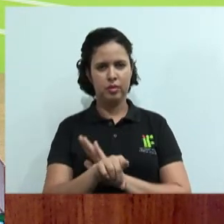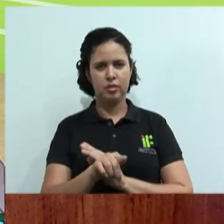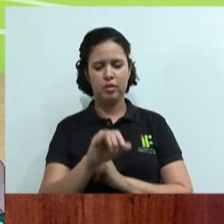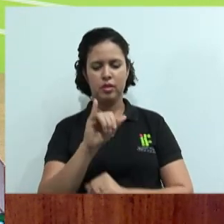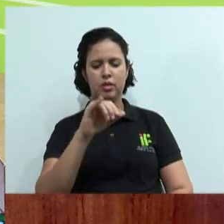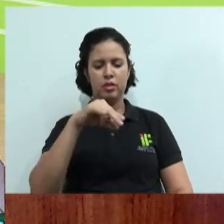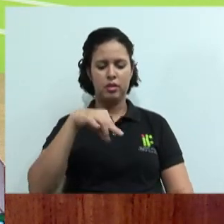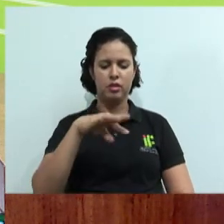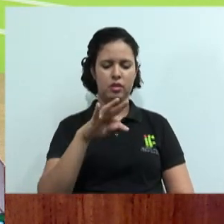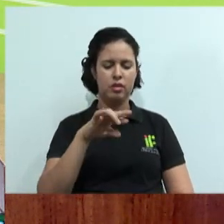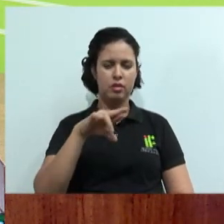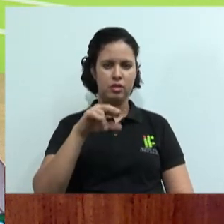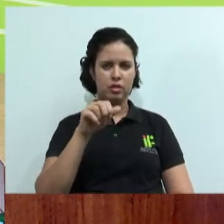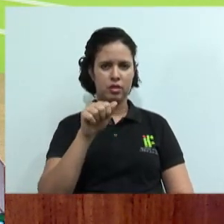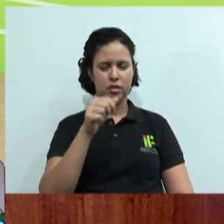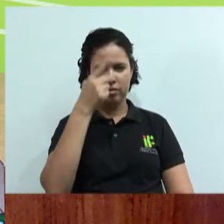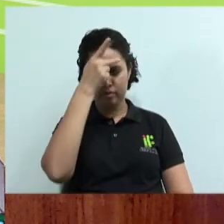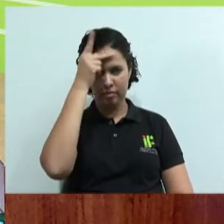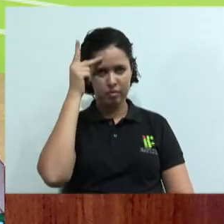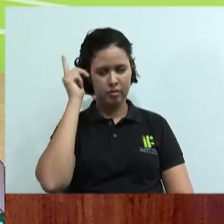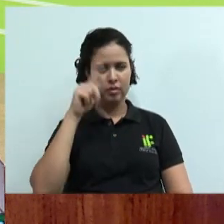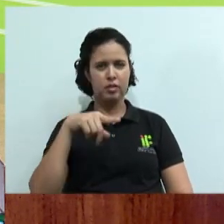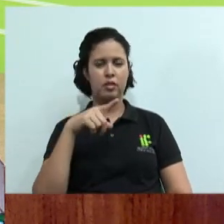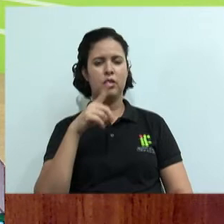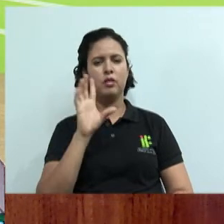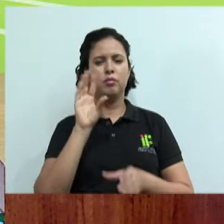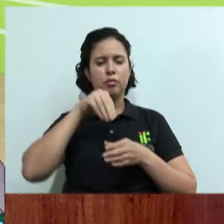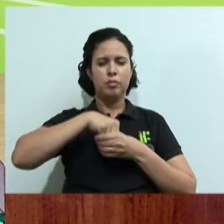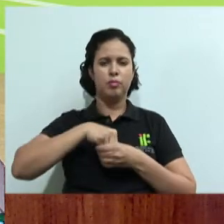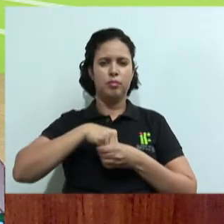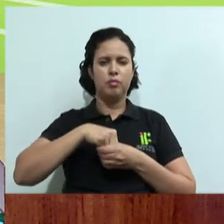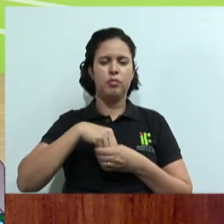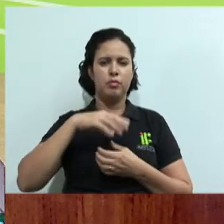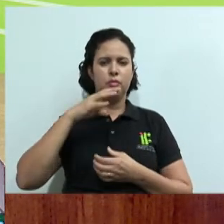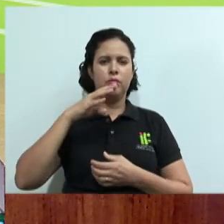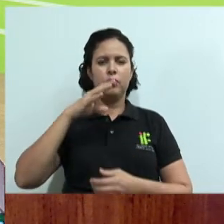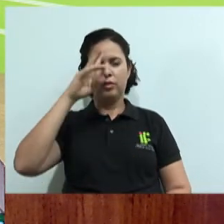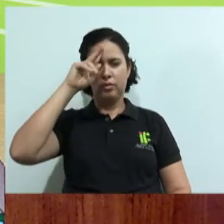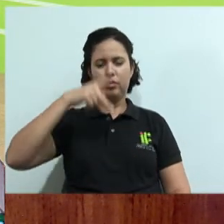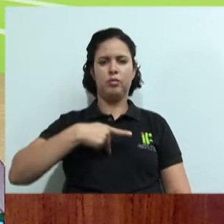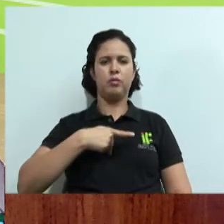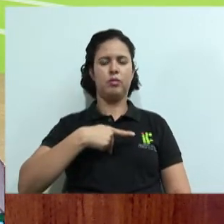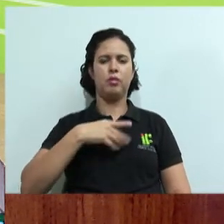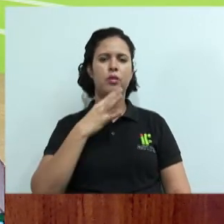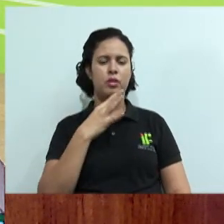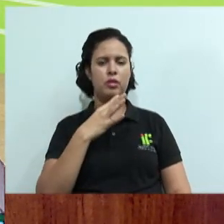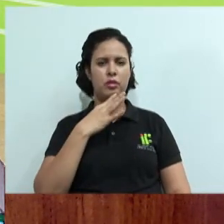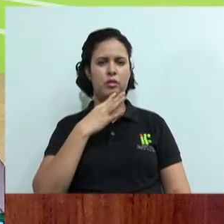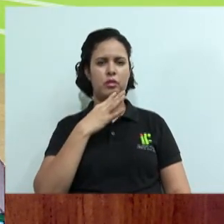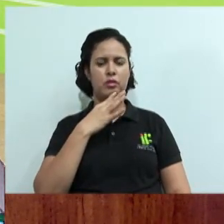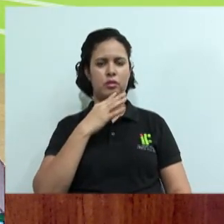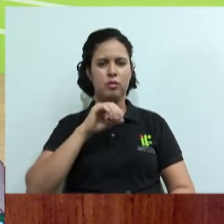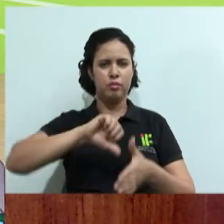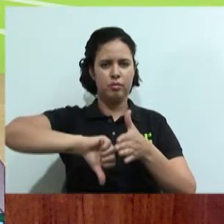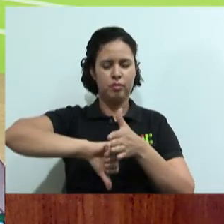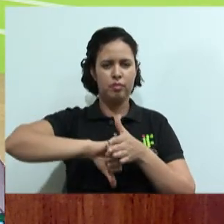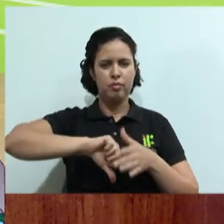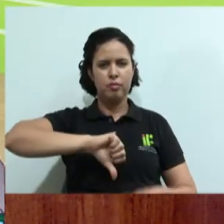intrapessoal. É a integração de autoconhecimento, autoestima, acho que é isso que ele escreveu, e